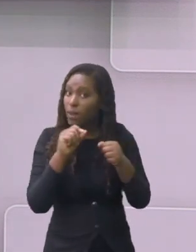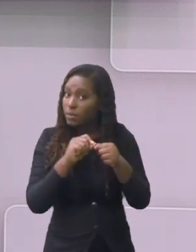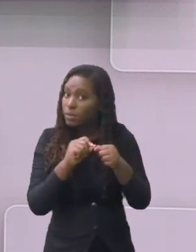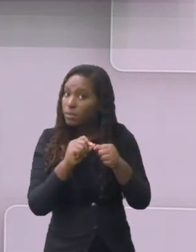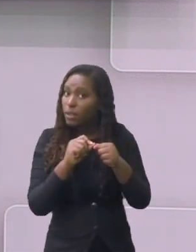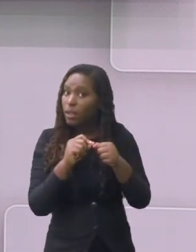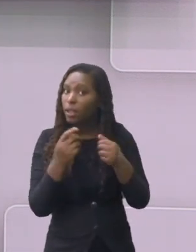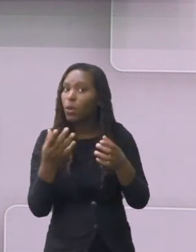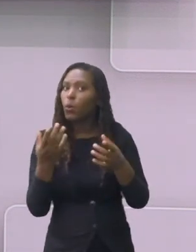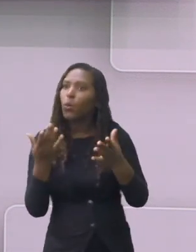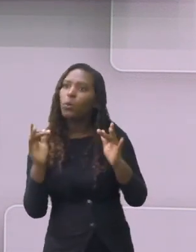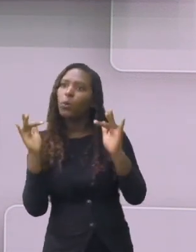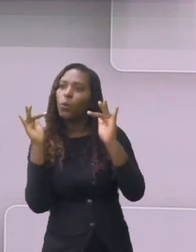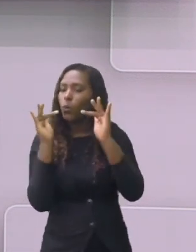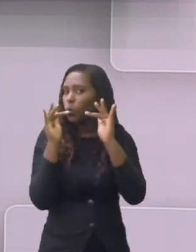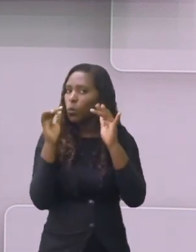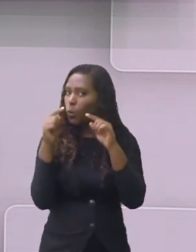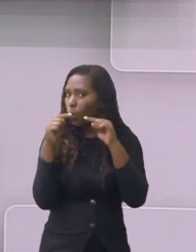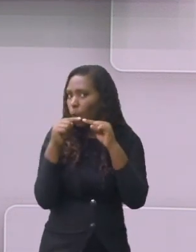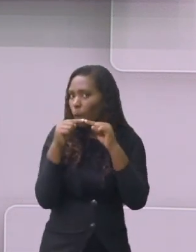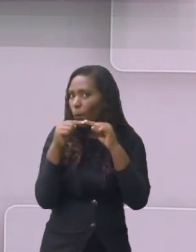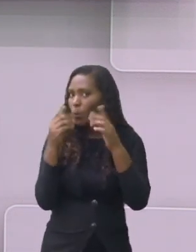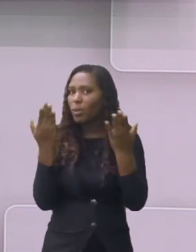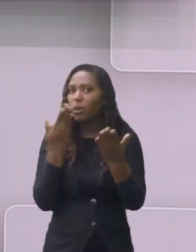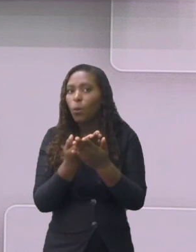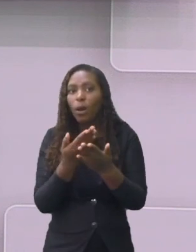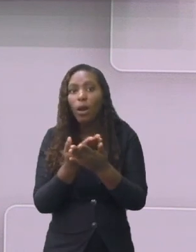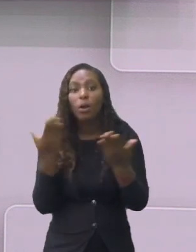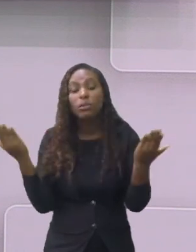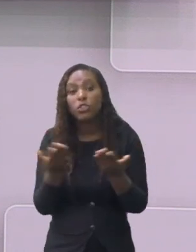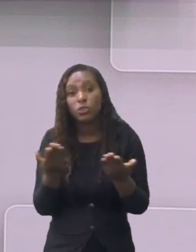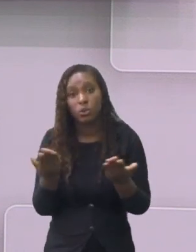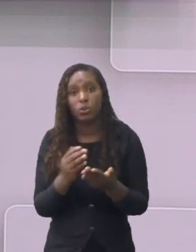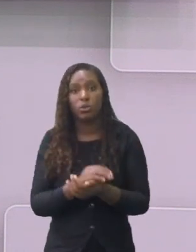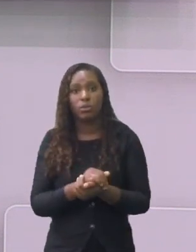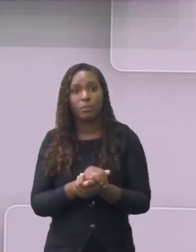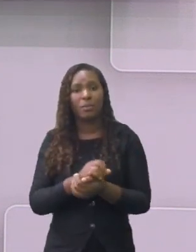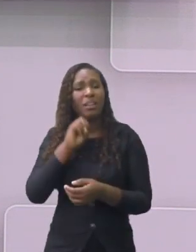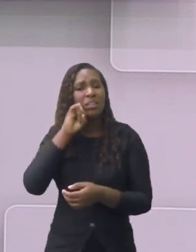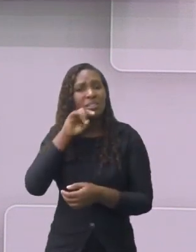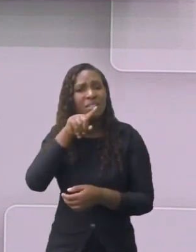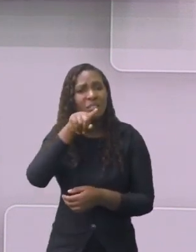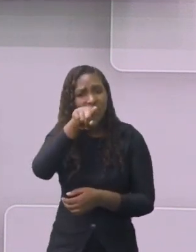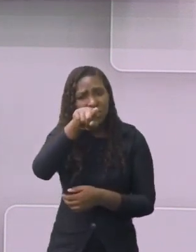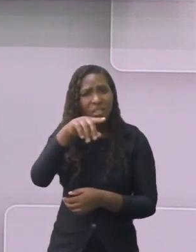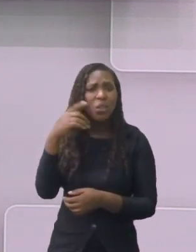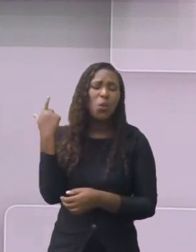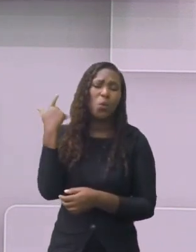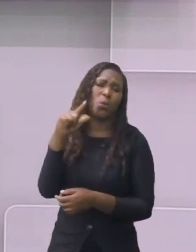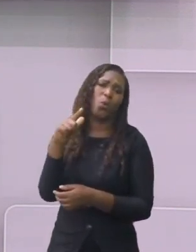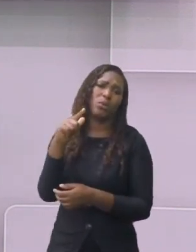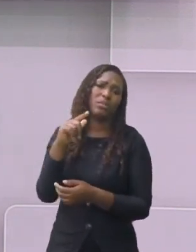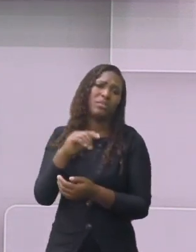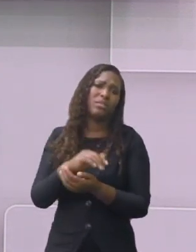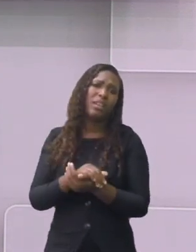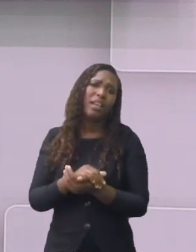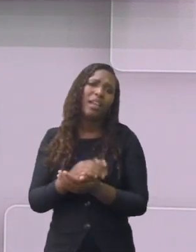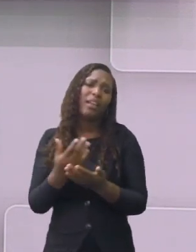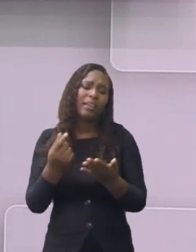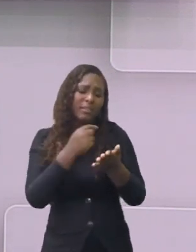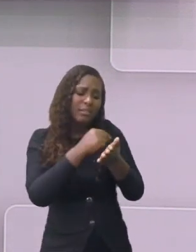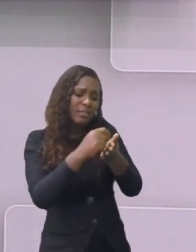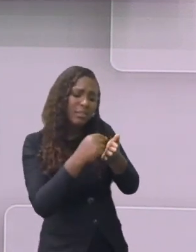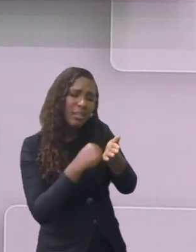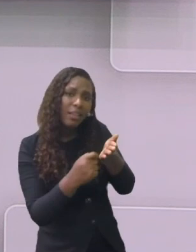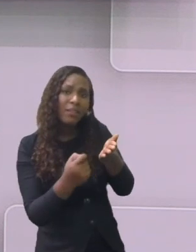escrever toda a receita, pegue alguma parte, pegue um pedaço dessa receita. Ah, professora, eu não tenho tempo de